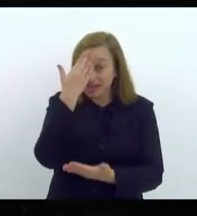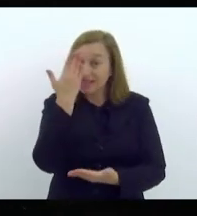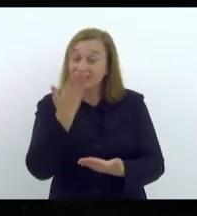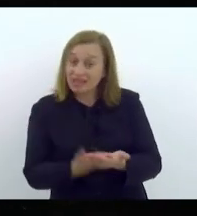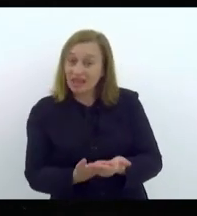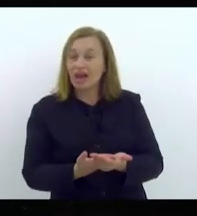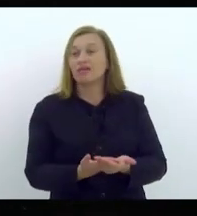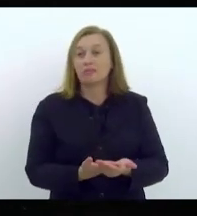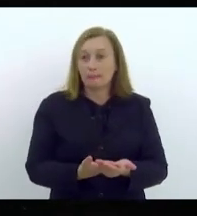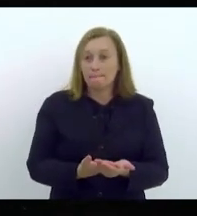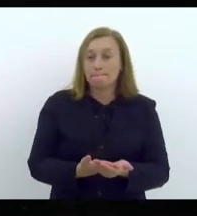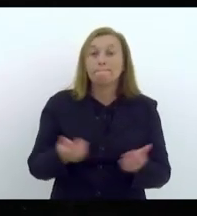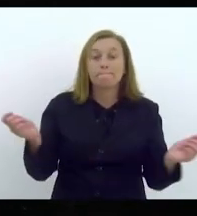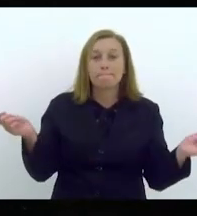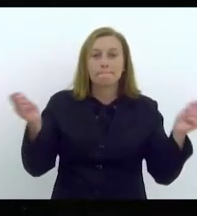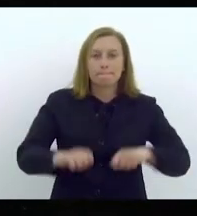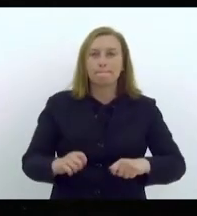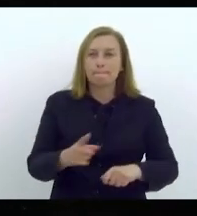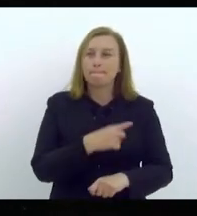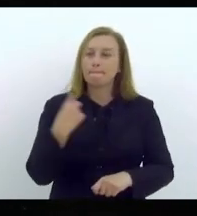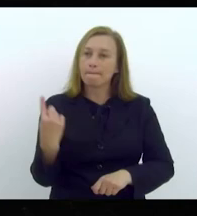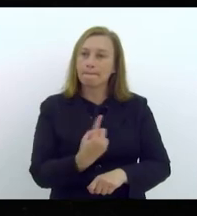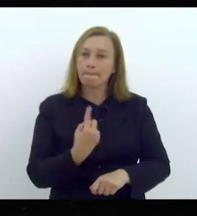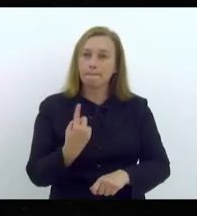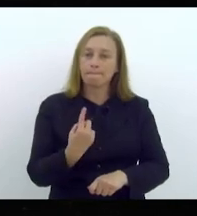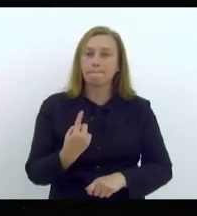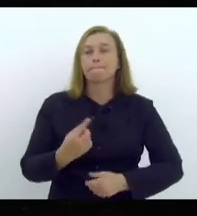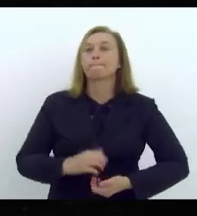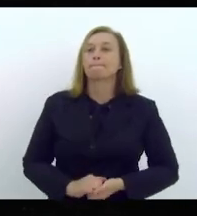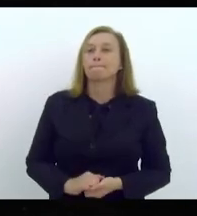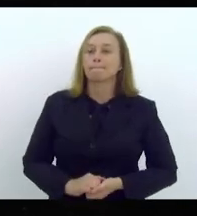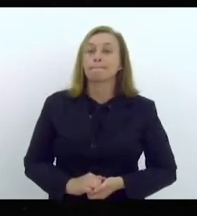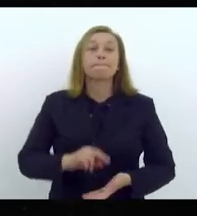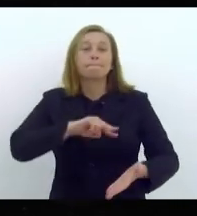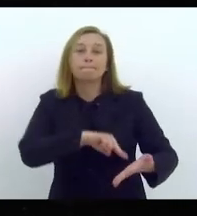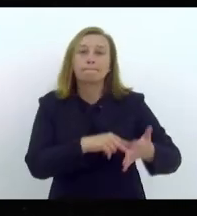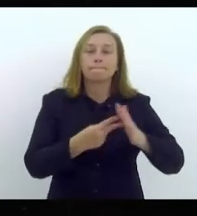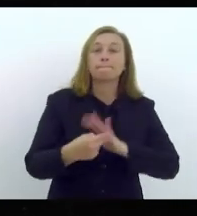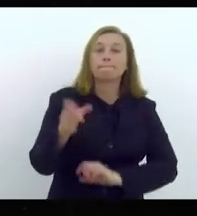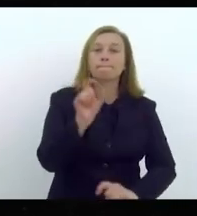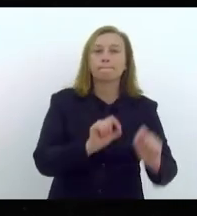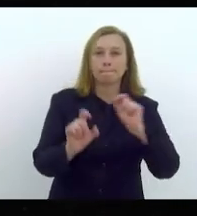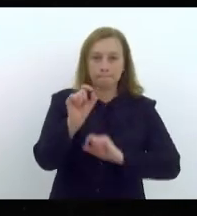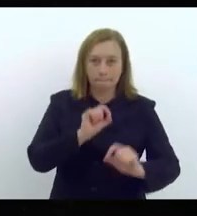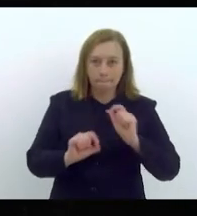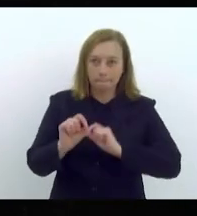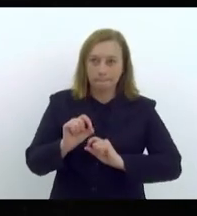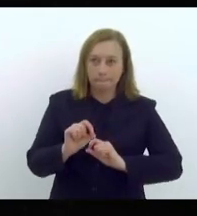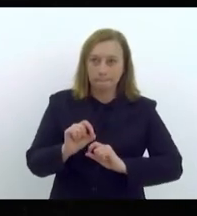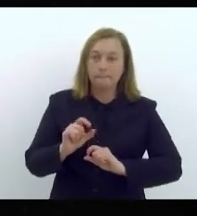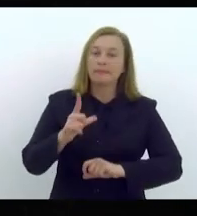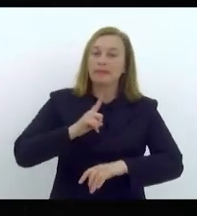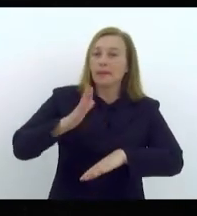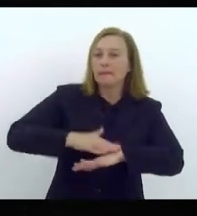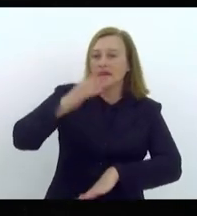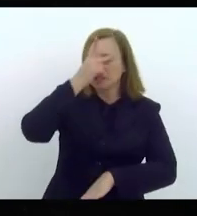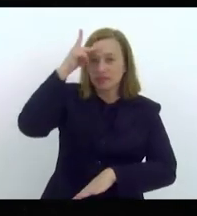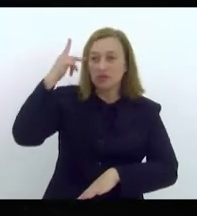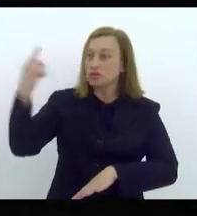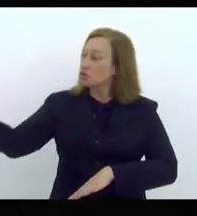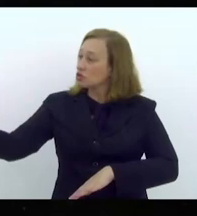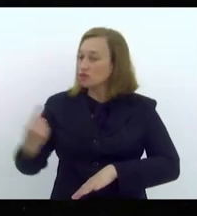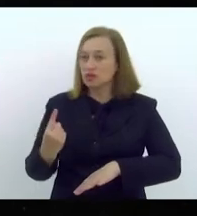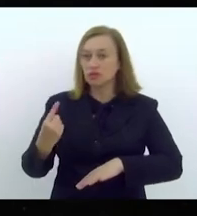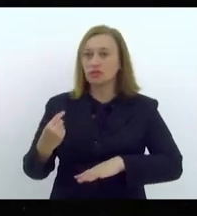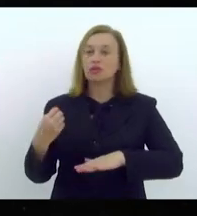da nossa capacidade de ter credibilidade? Significa que vai ter mais gente investindo no